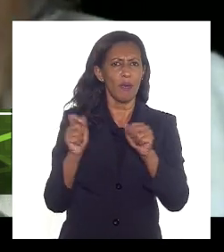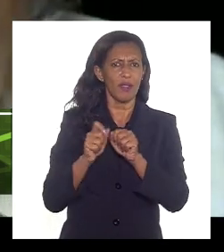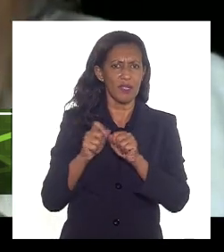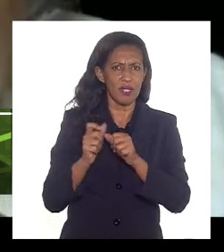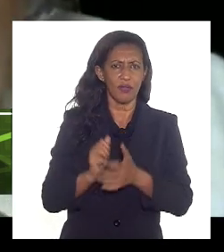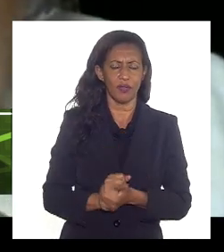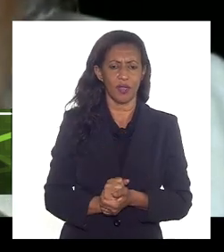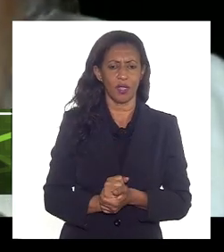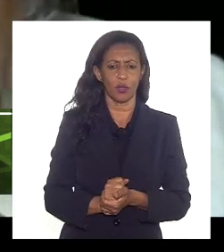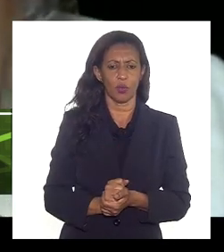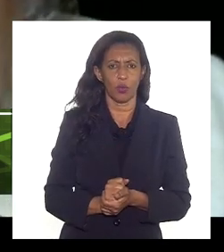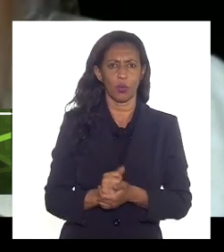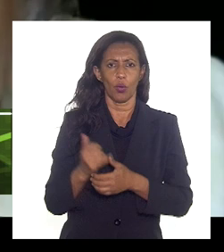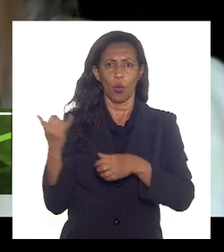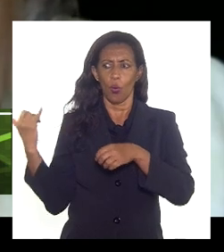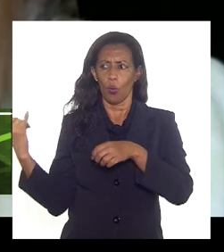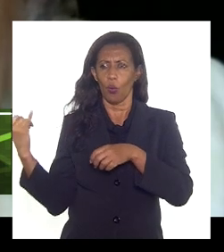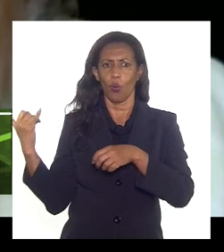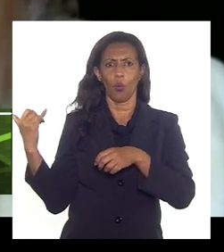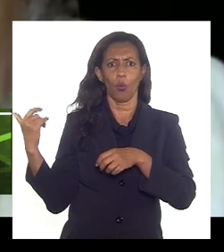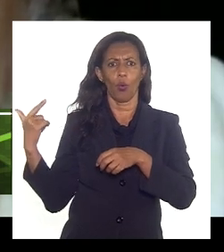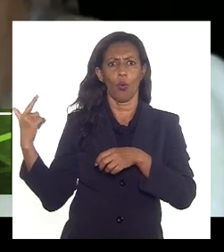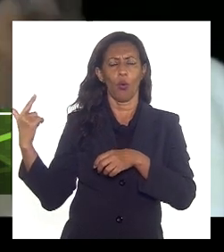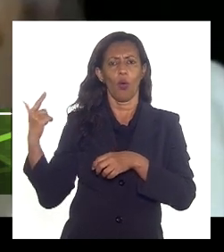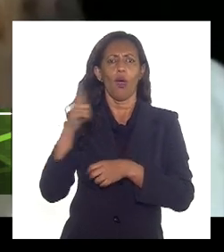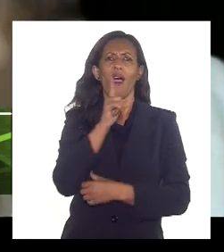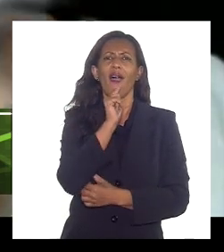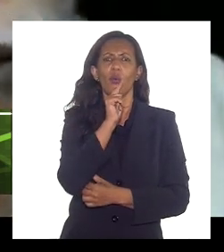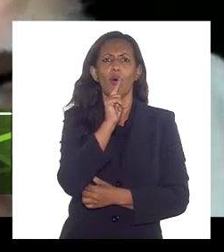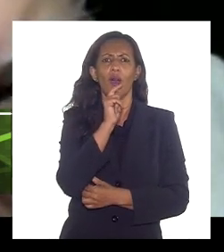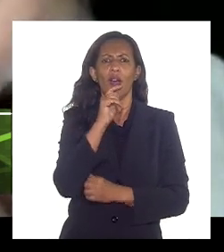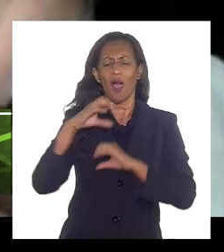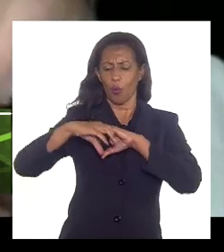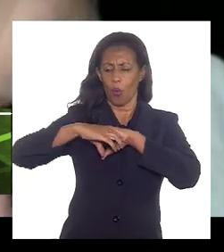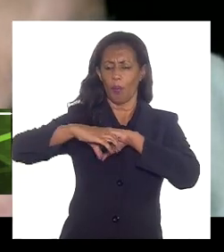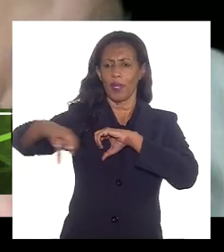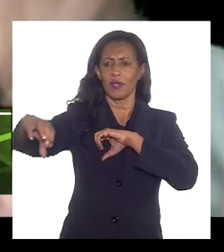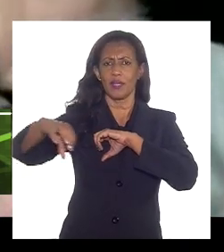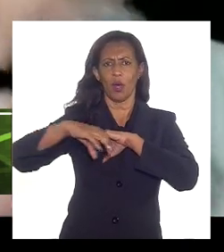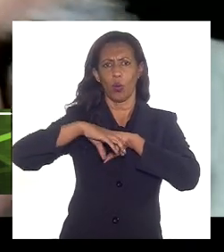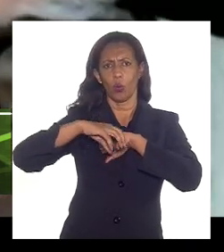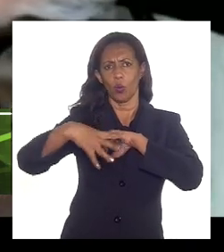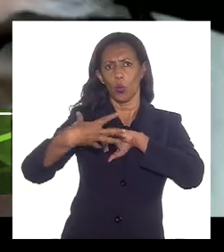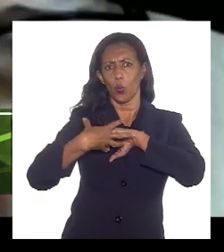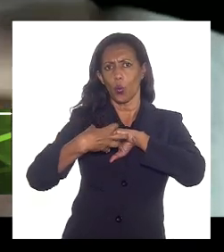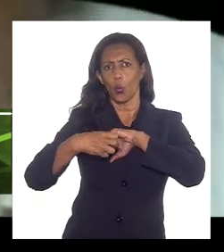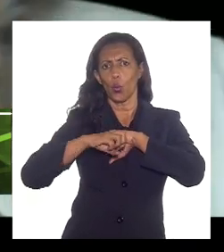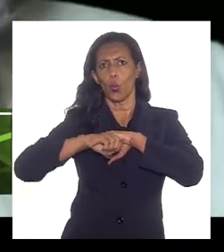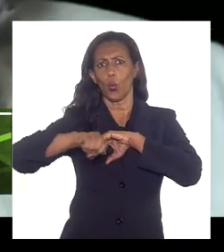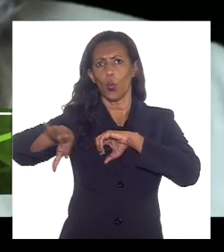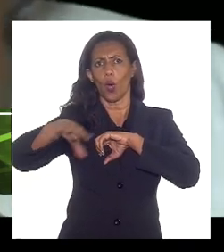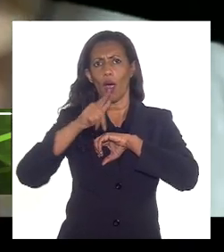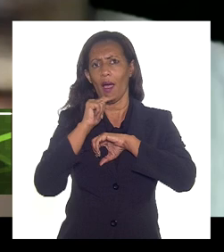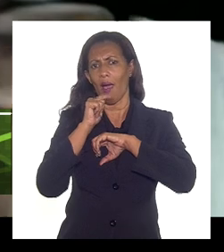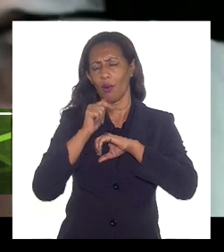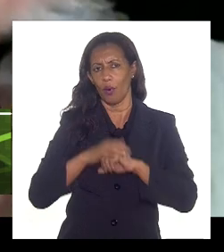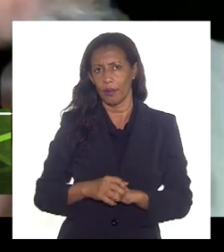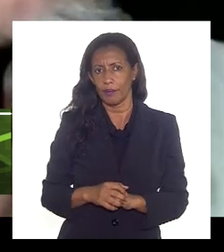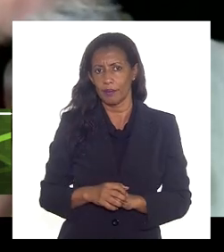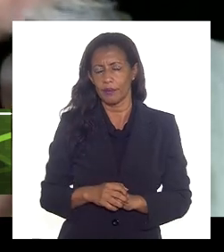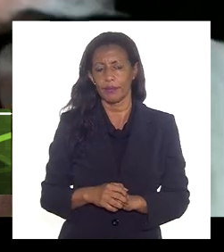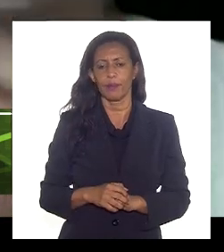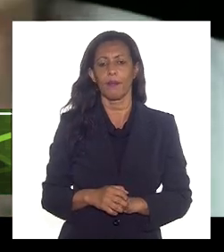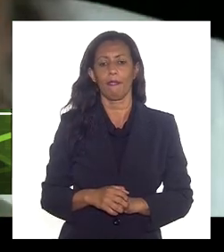abastecimento de água ou Comperge água água operacional para começar e